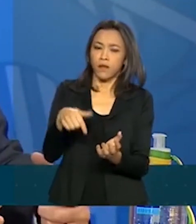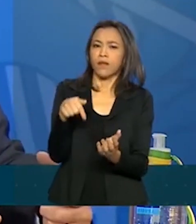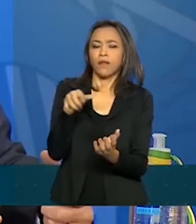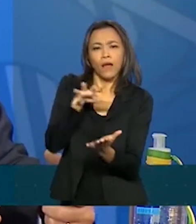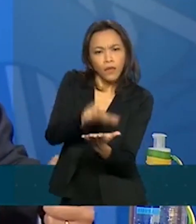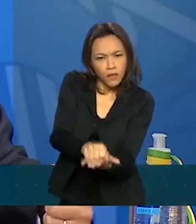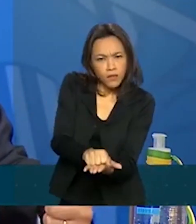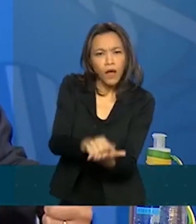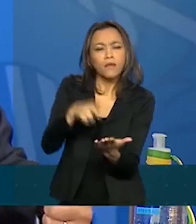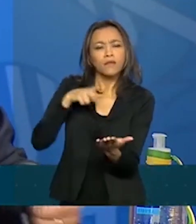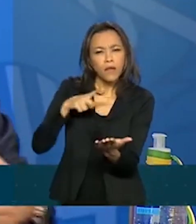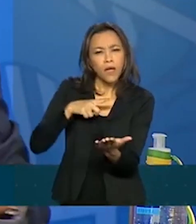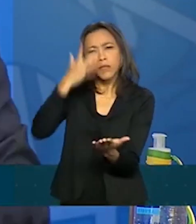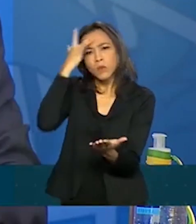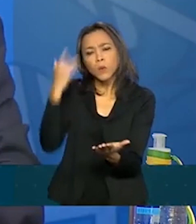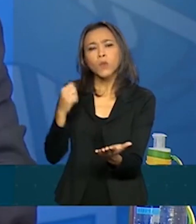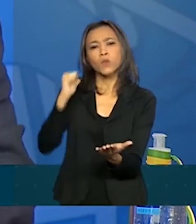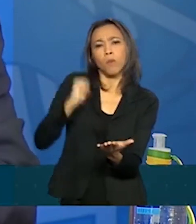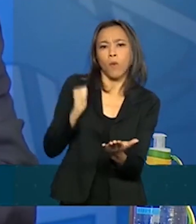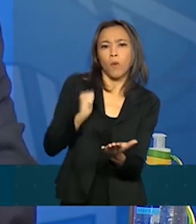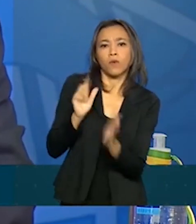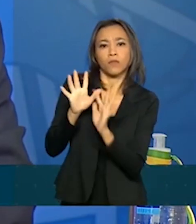o pessoal do Bolsa Família.